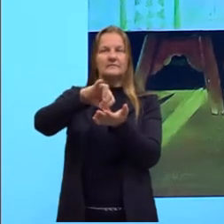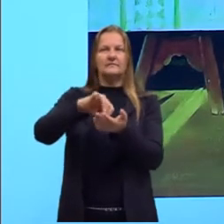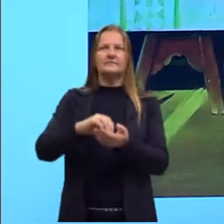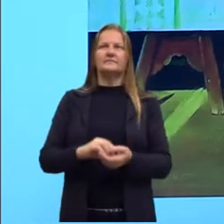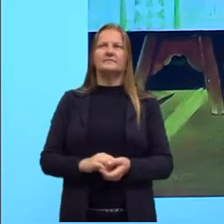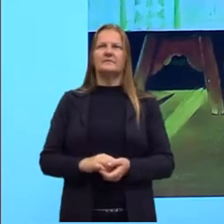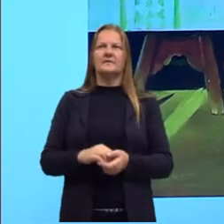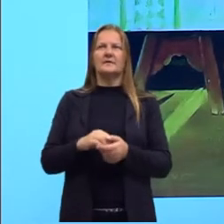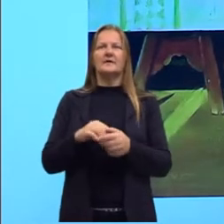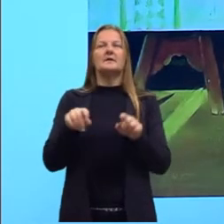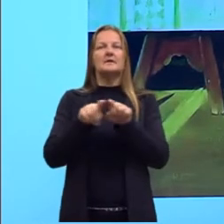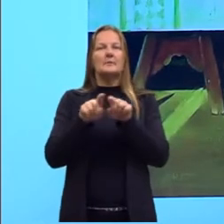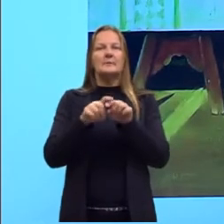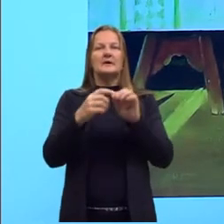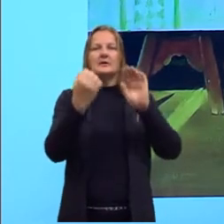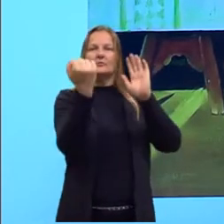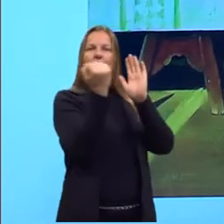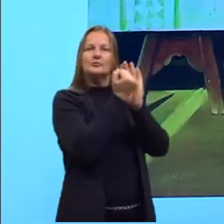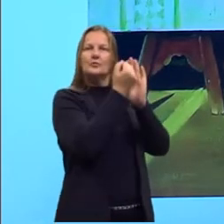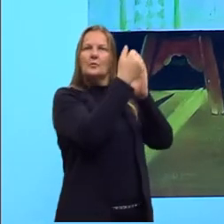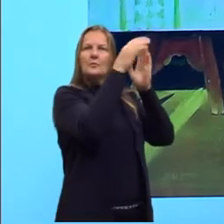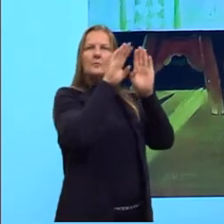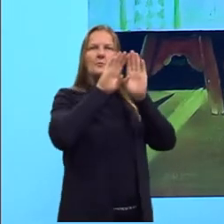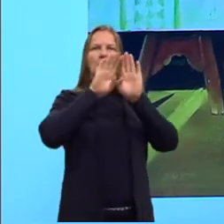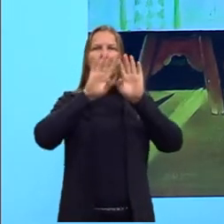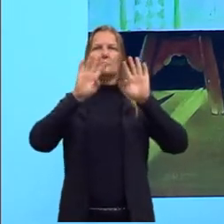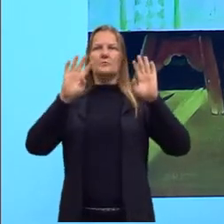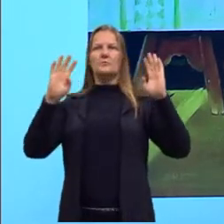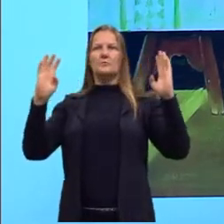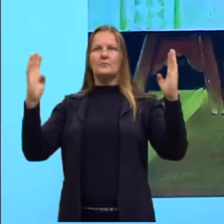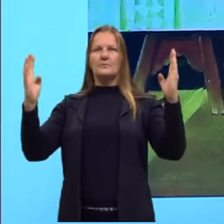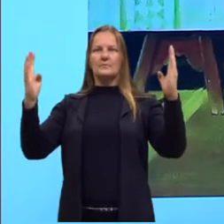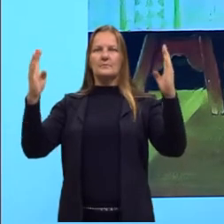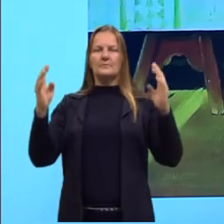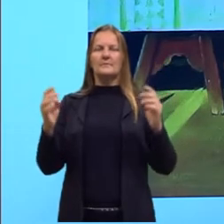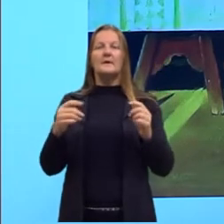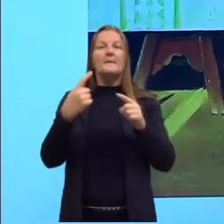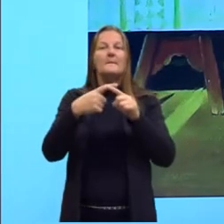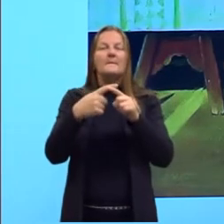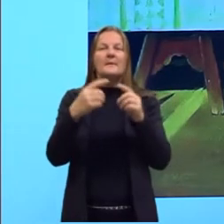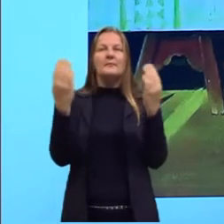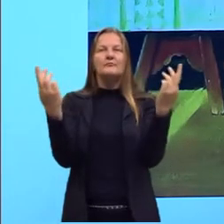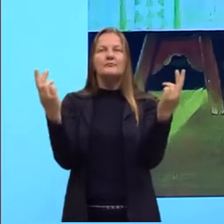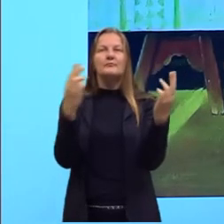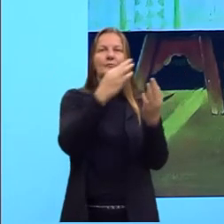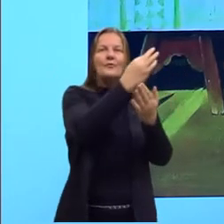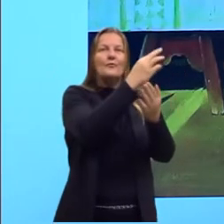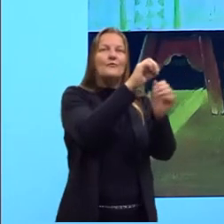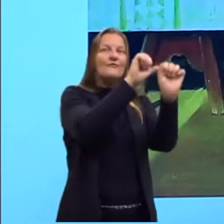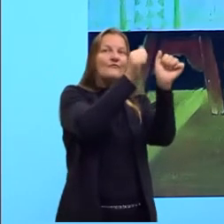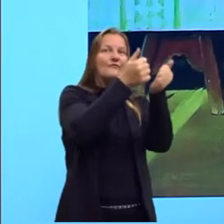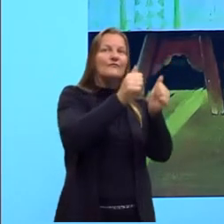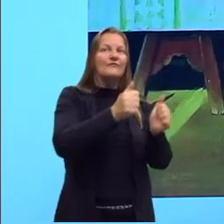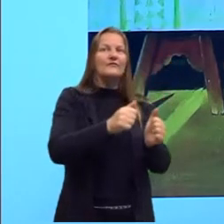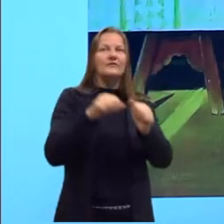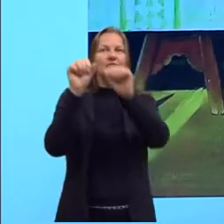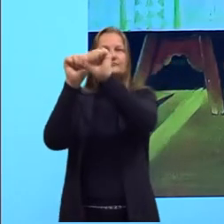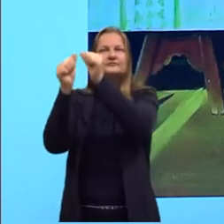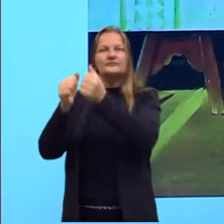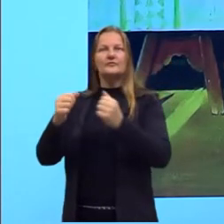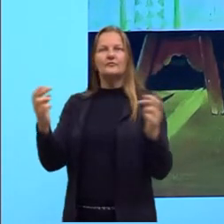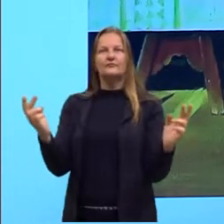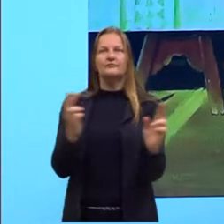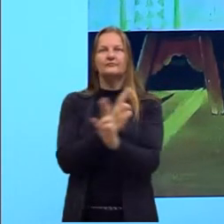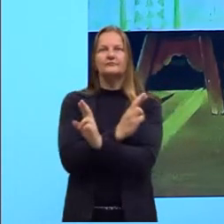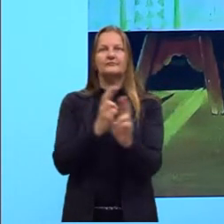E nessas marcações aqui nas paredes. A gente tem aqui, no caso, uma intratextualidade